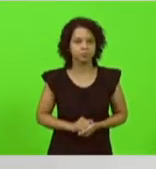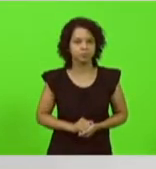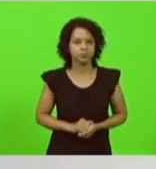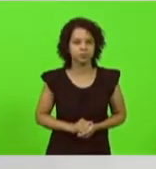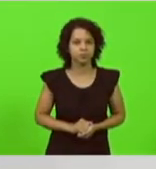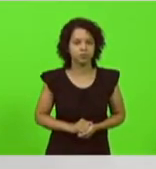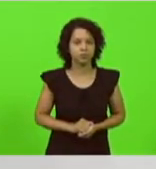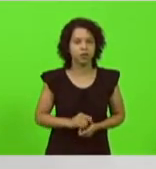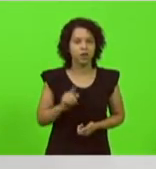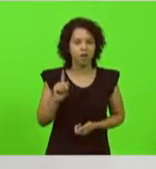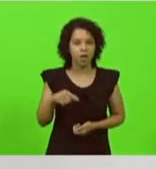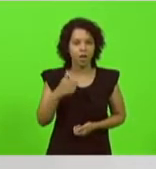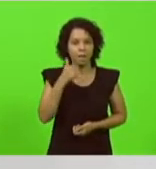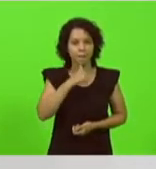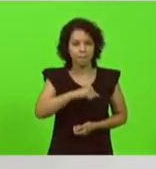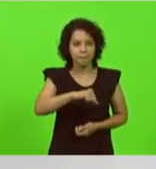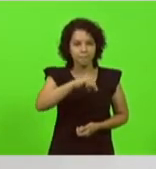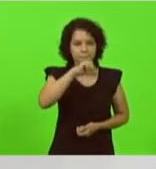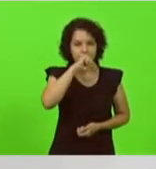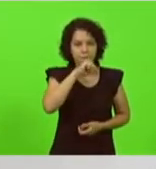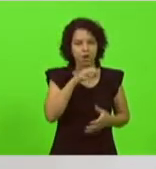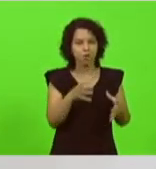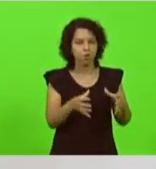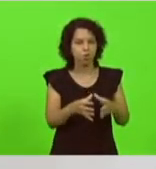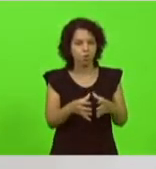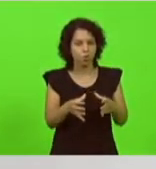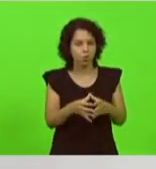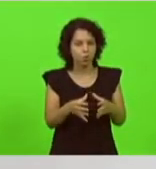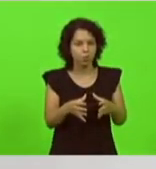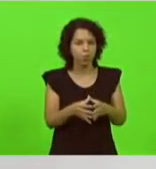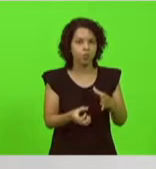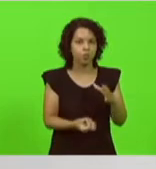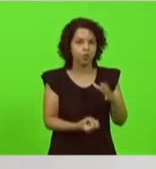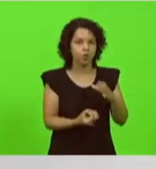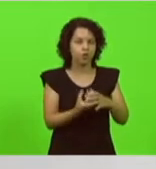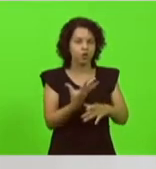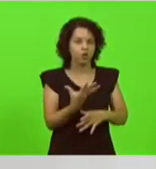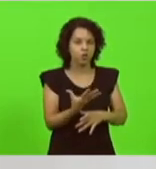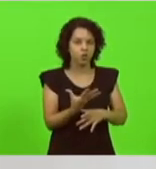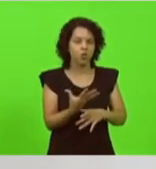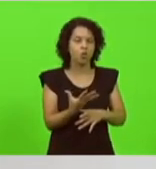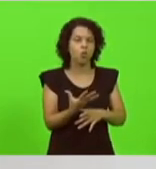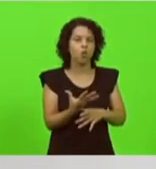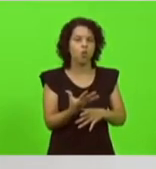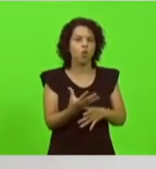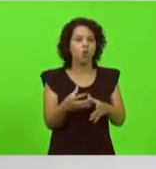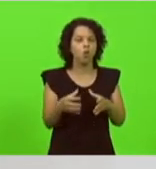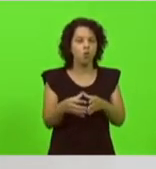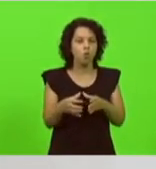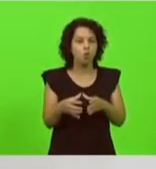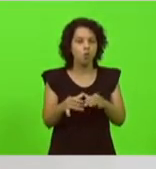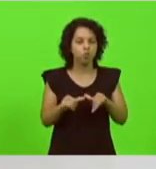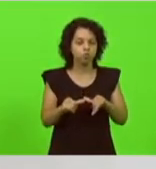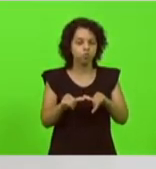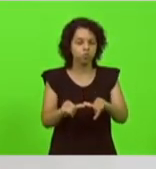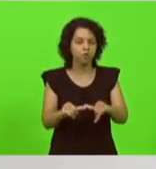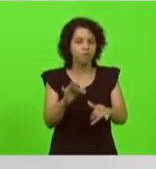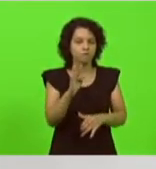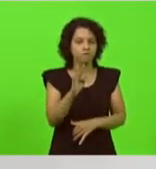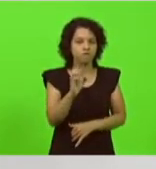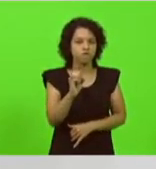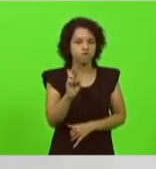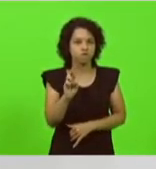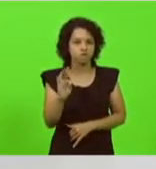matriarca do grupo que criou a rede forte atacadista e a rede Comper de